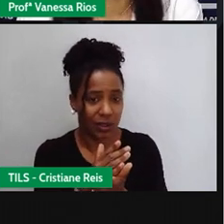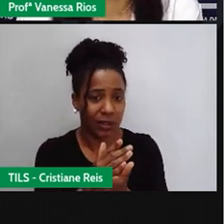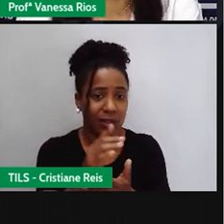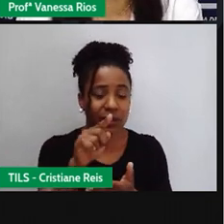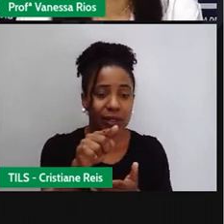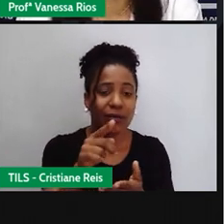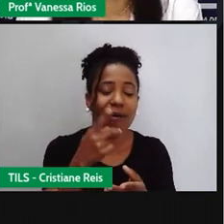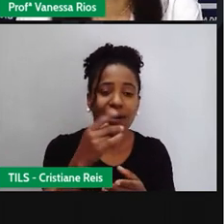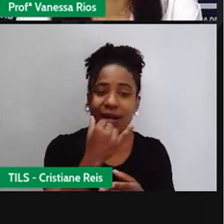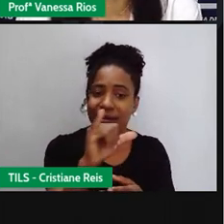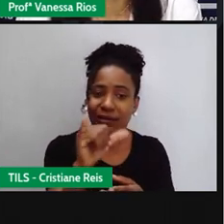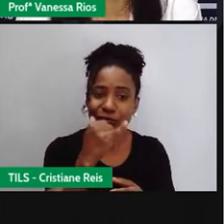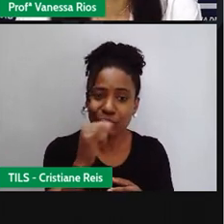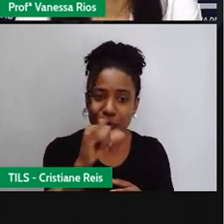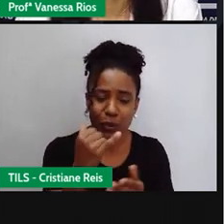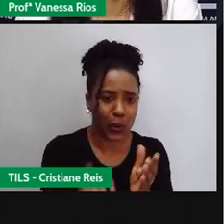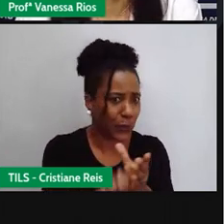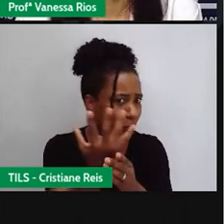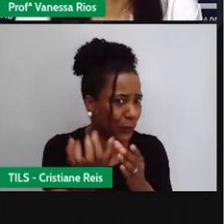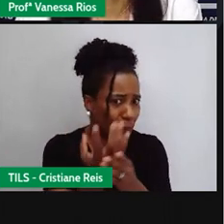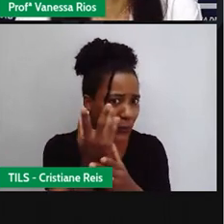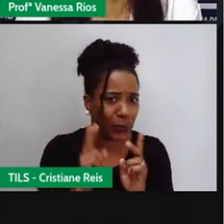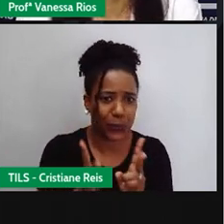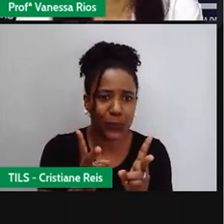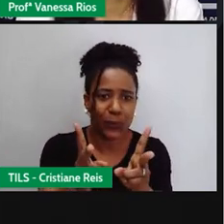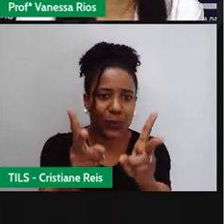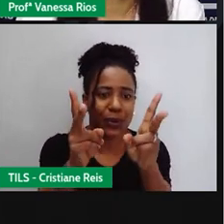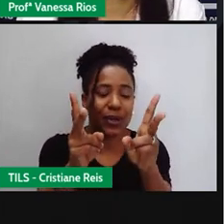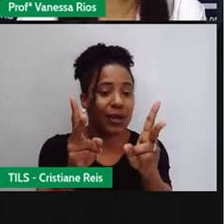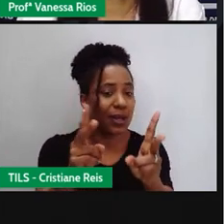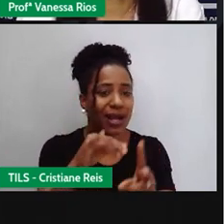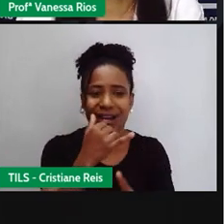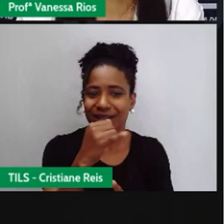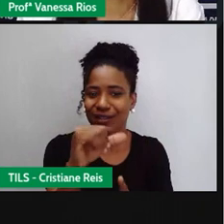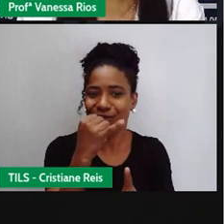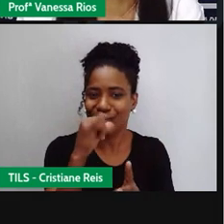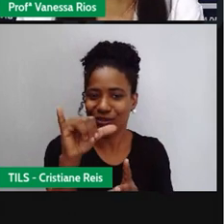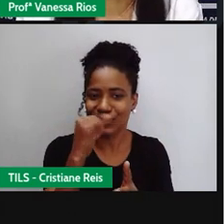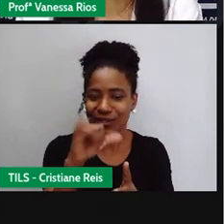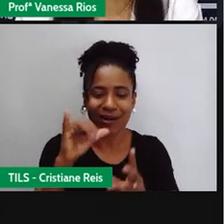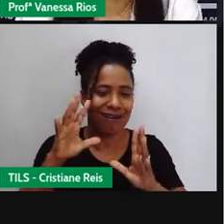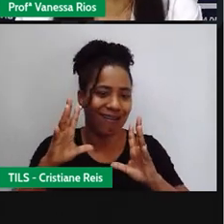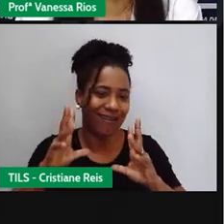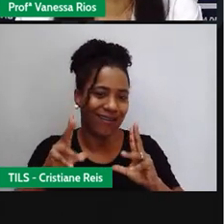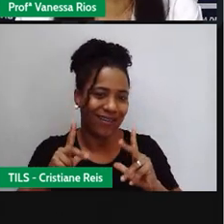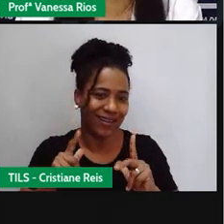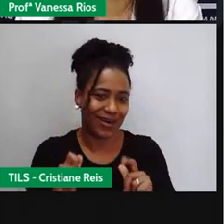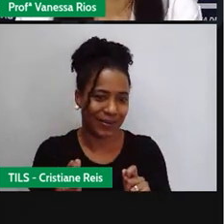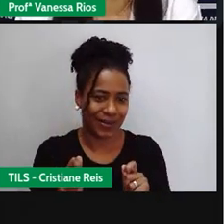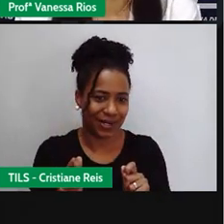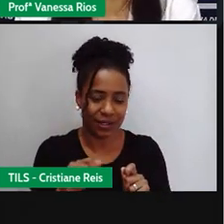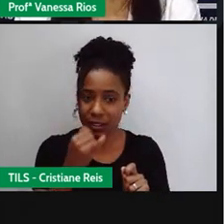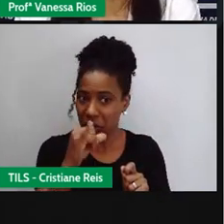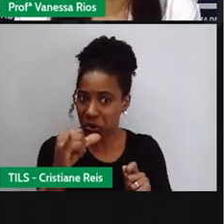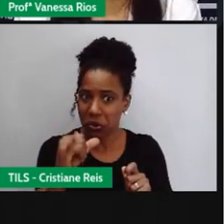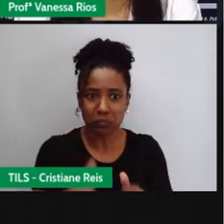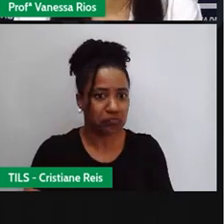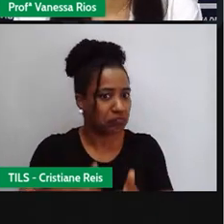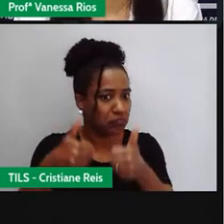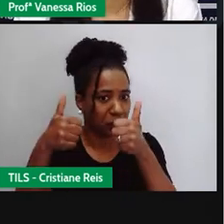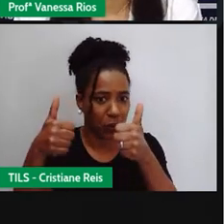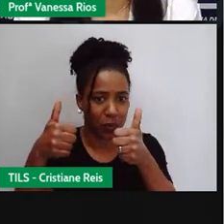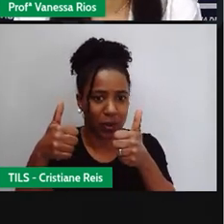quando a gente fala em energias, em fontes de energias não renováveis, elas produzem um tipo de energia